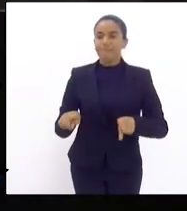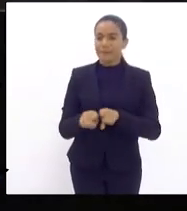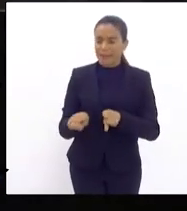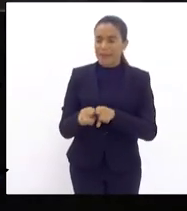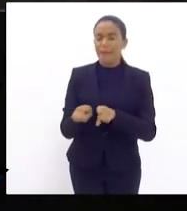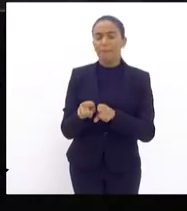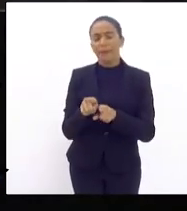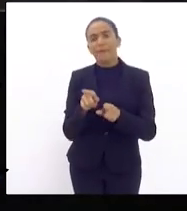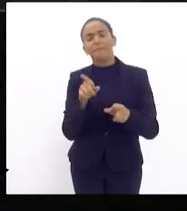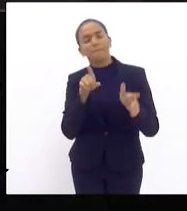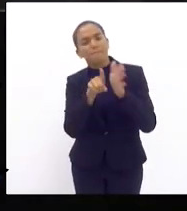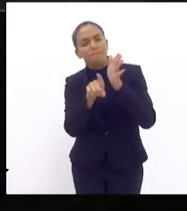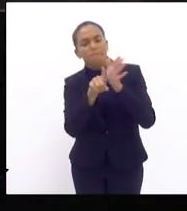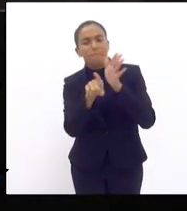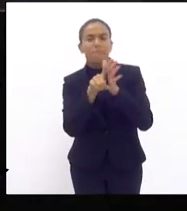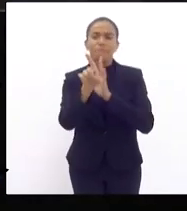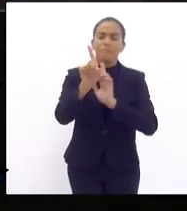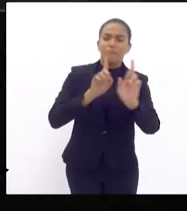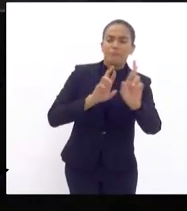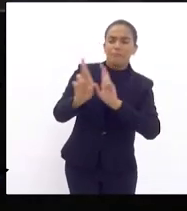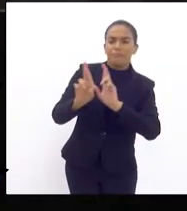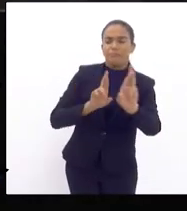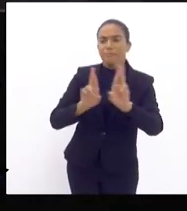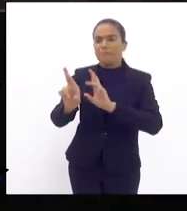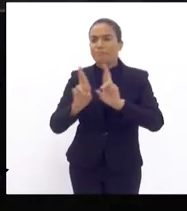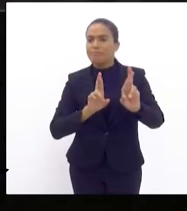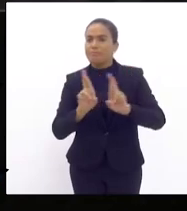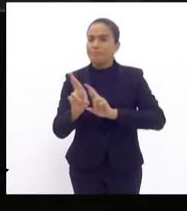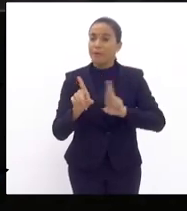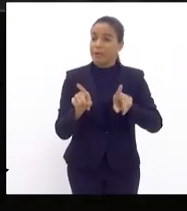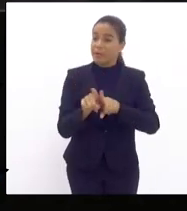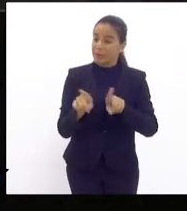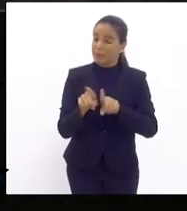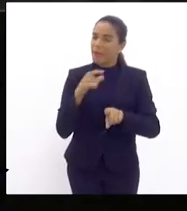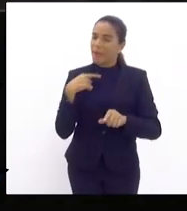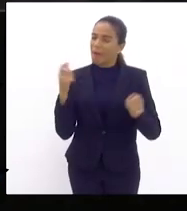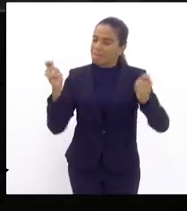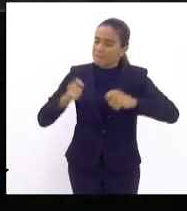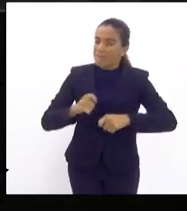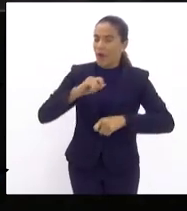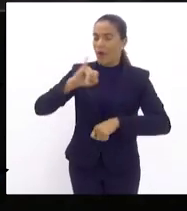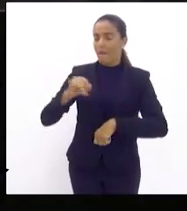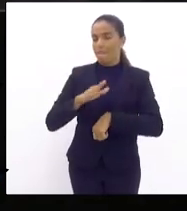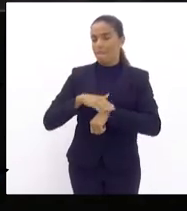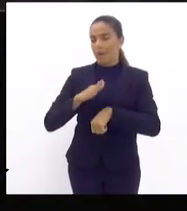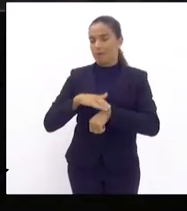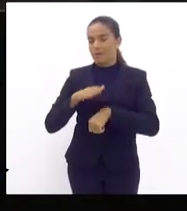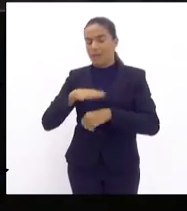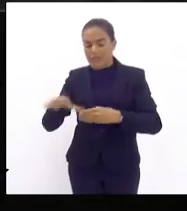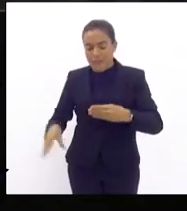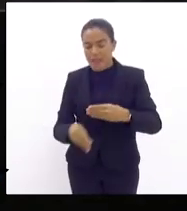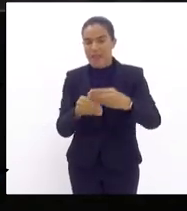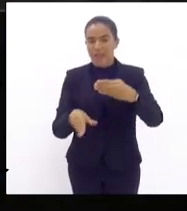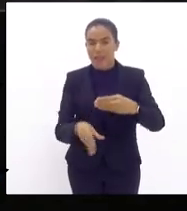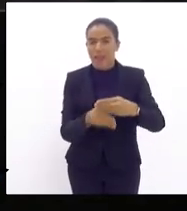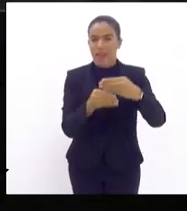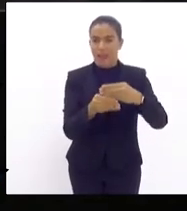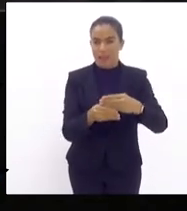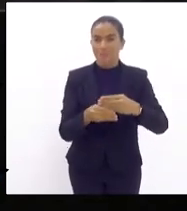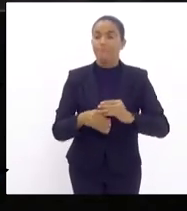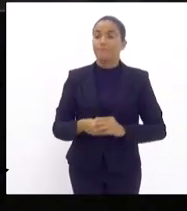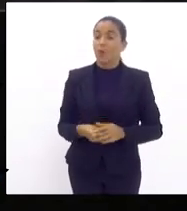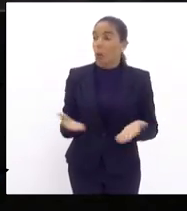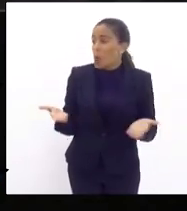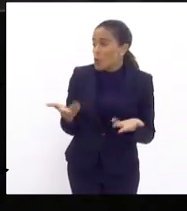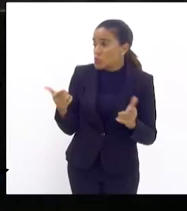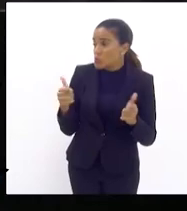representantes da Iguá e eu tive oportunidade de fazer algumas considerações que essa comissão apresida pelo deputado Jari hoje